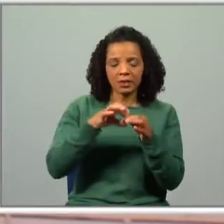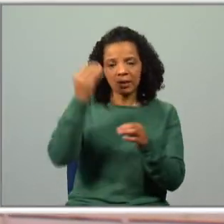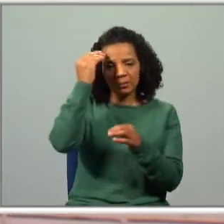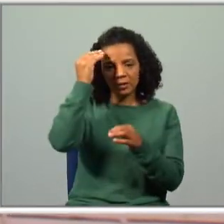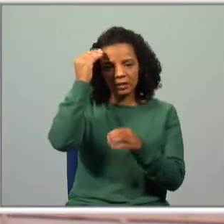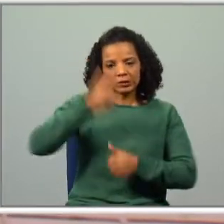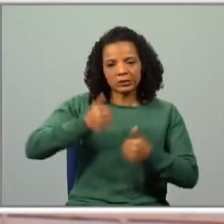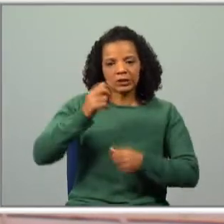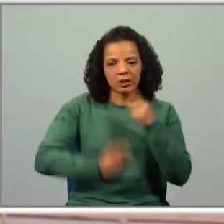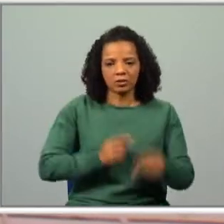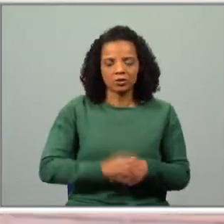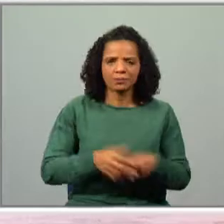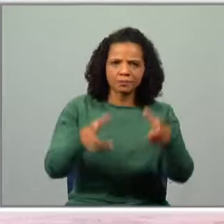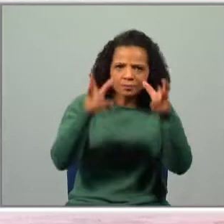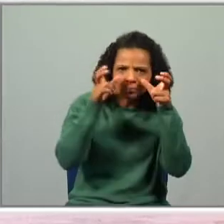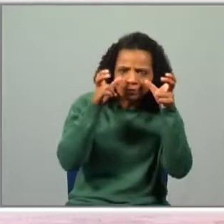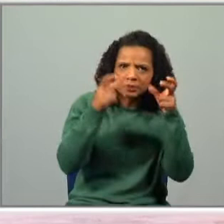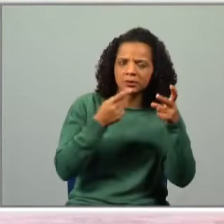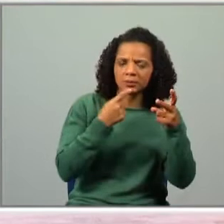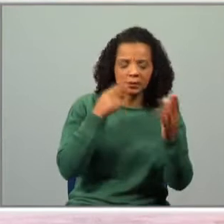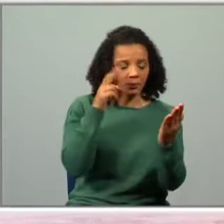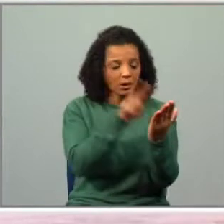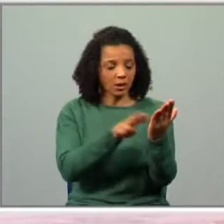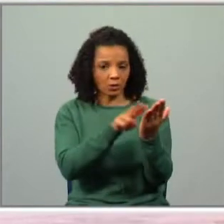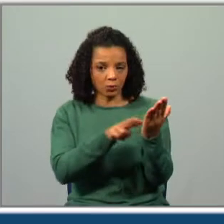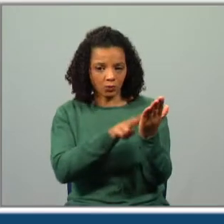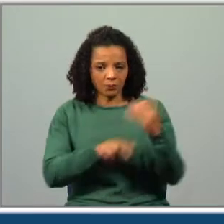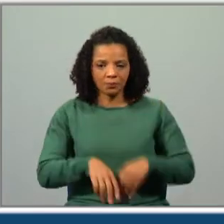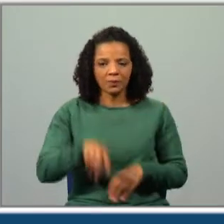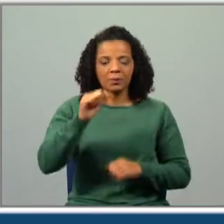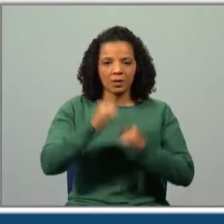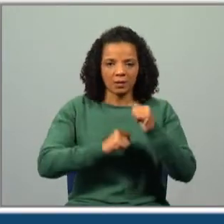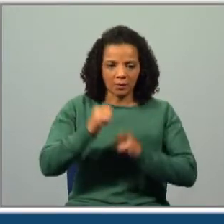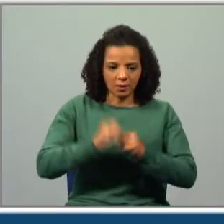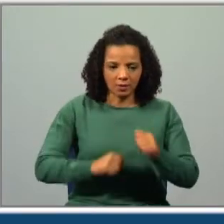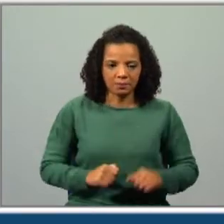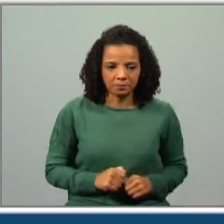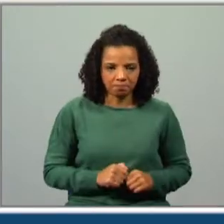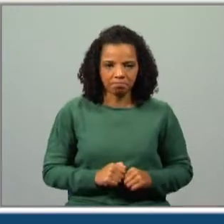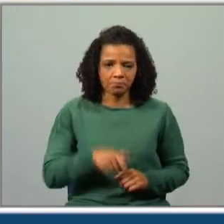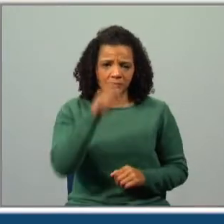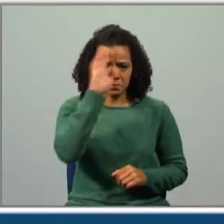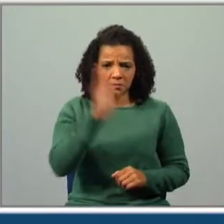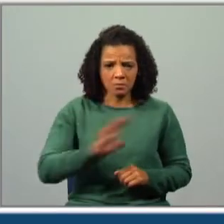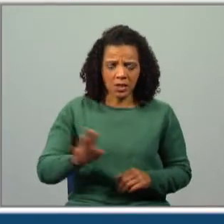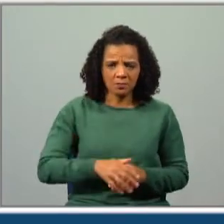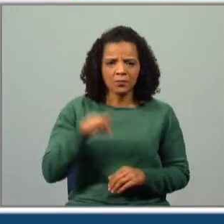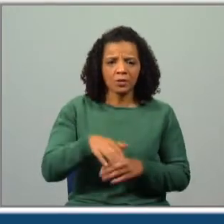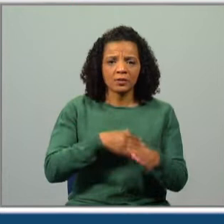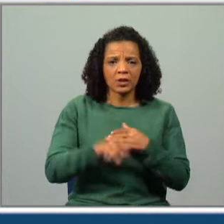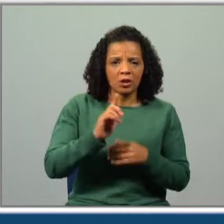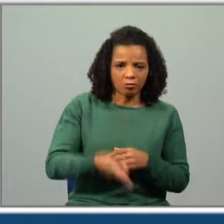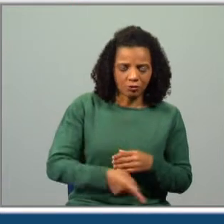que mobilizámos? A oralidade, a leitura e a gramática. Já sabemos o que vamos fazer,